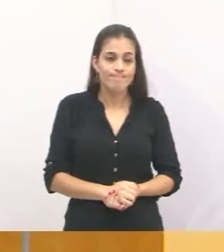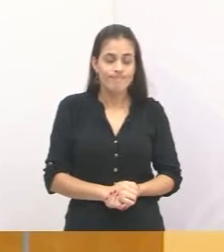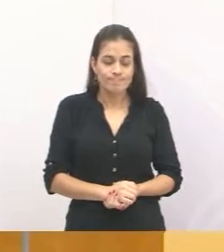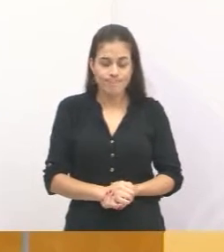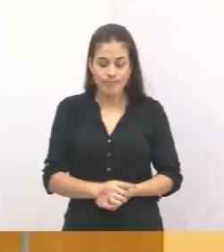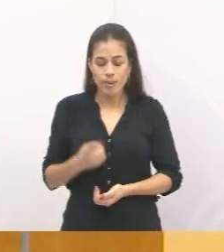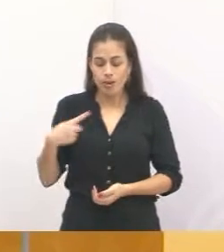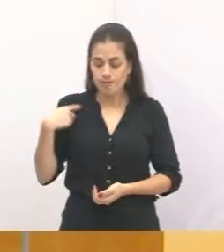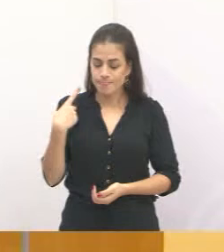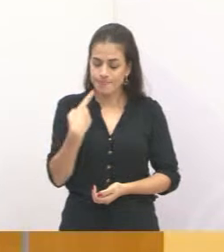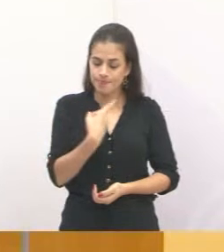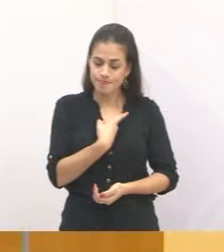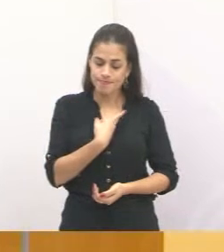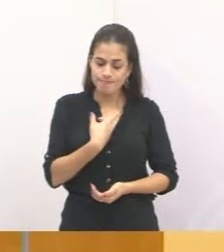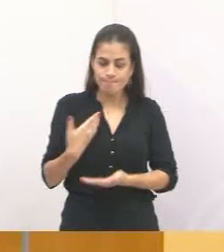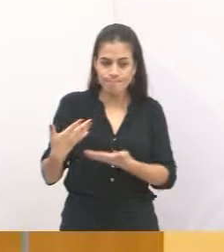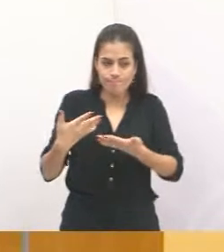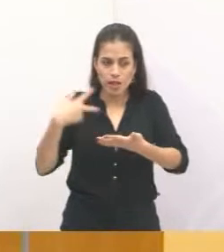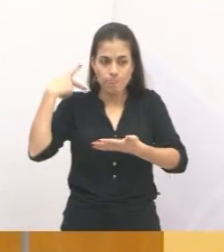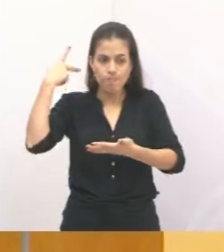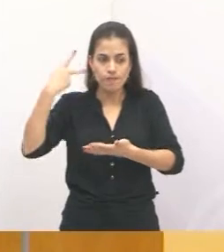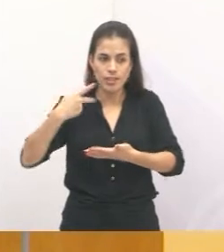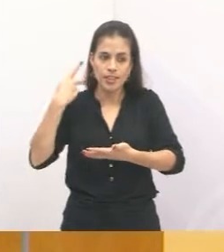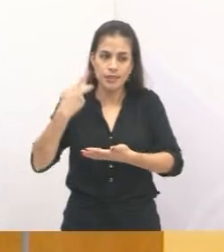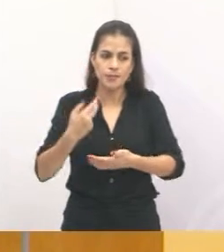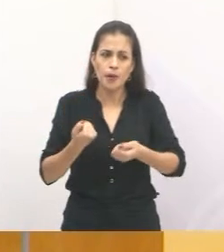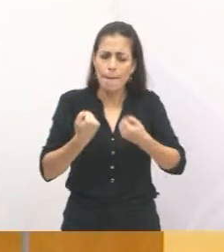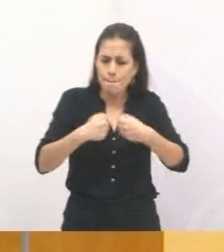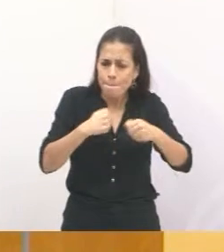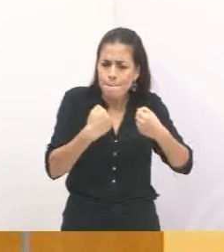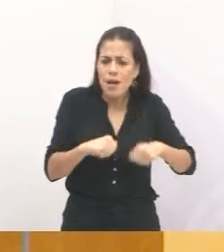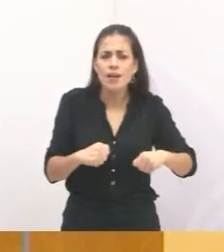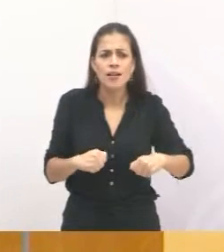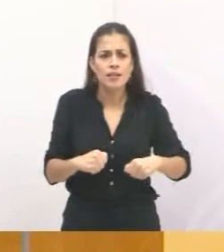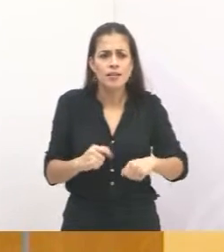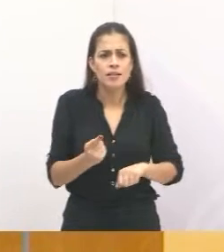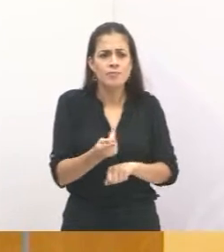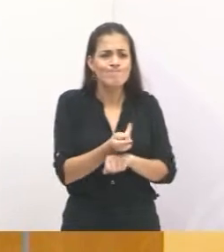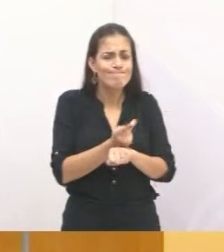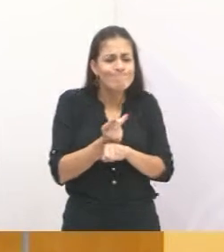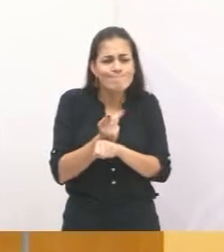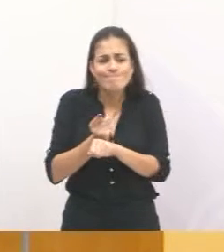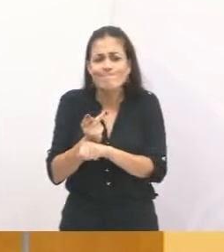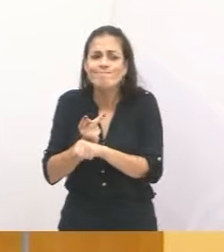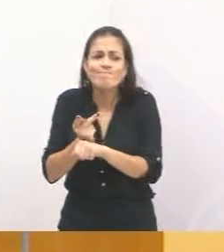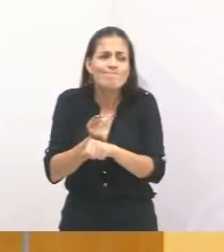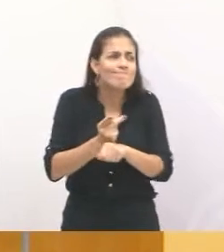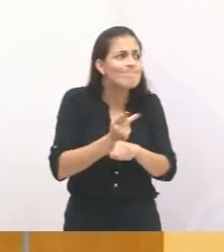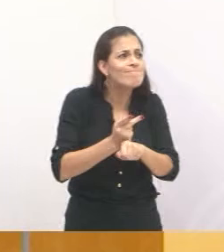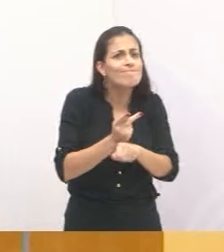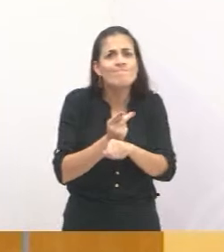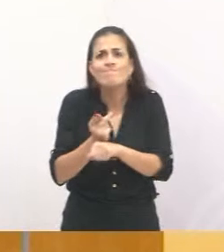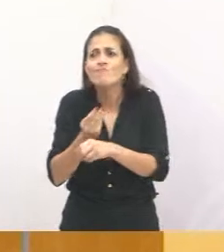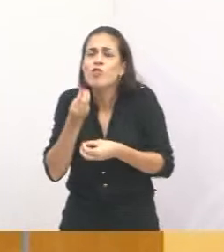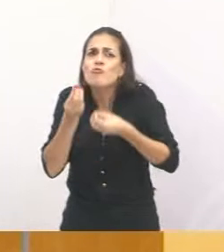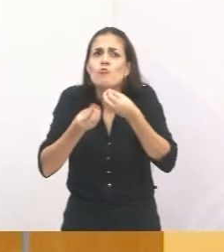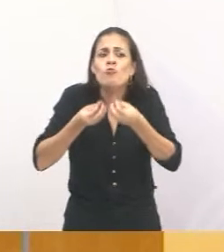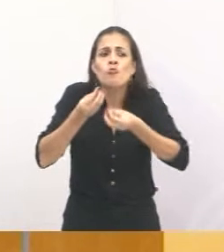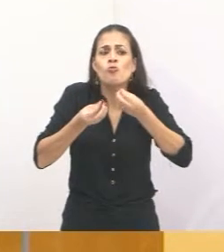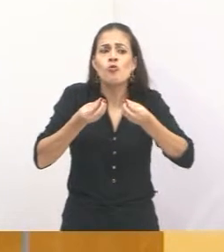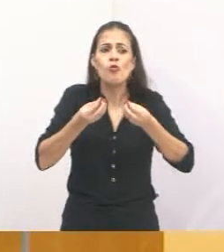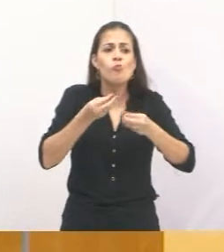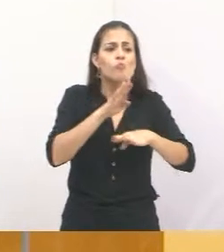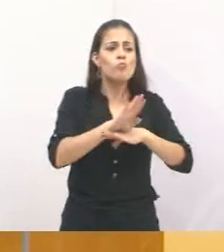E nós, enquanto vereadores, temos que procurar algumas alternativas e